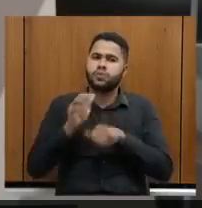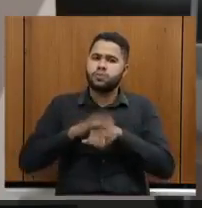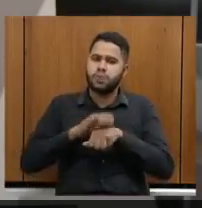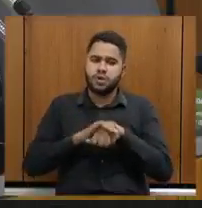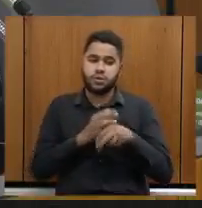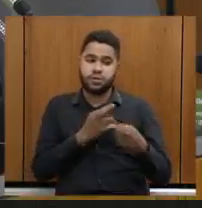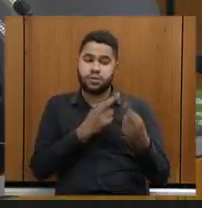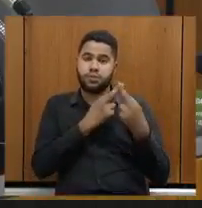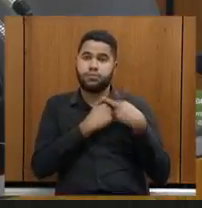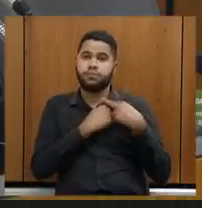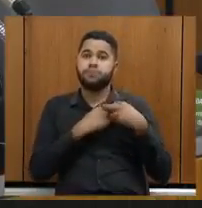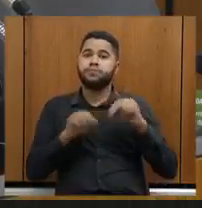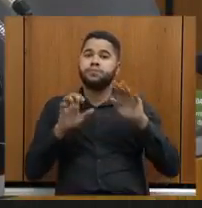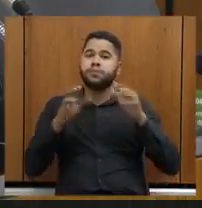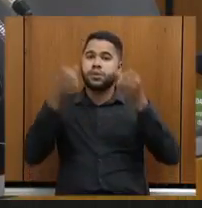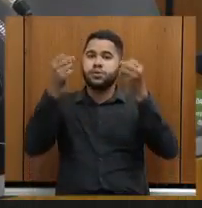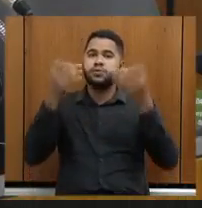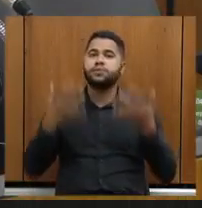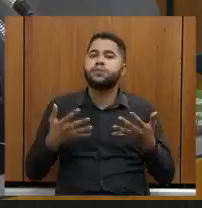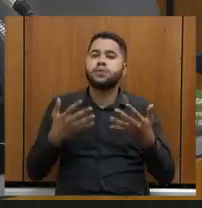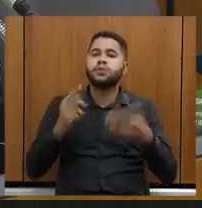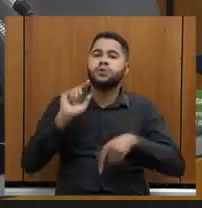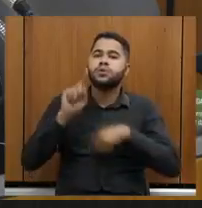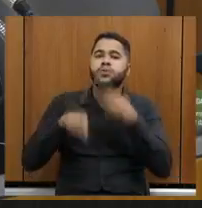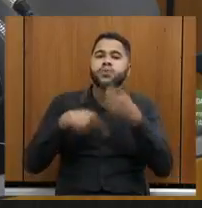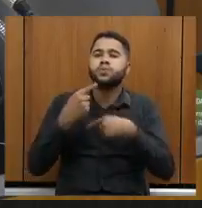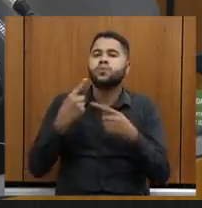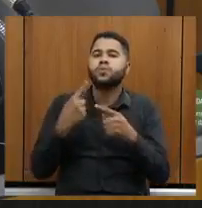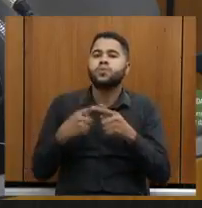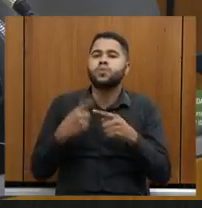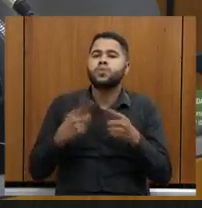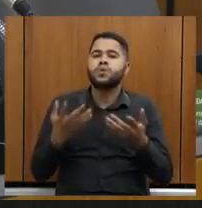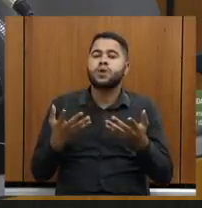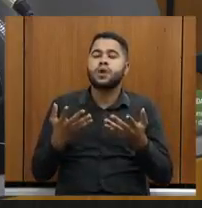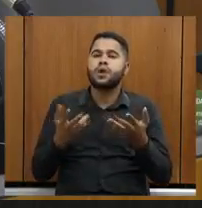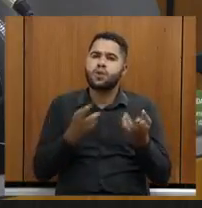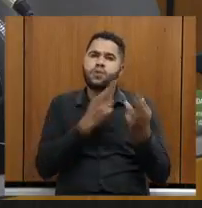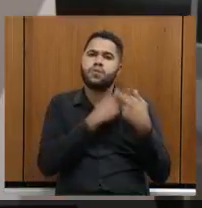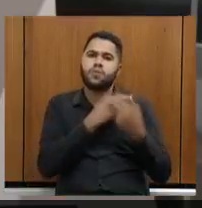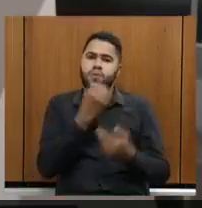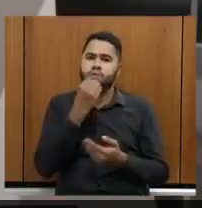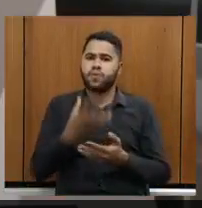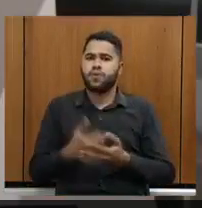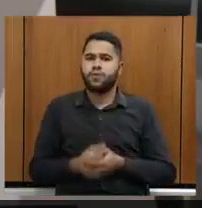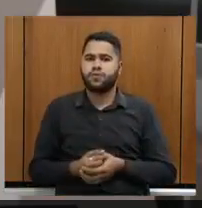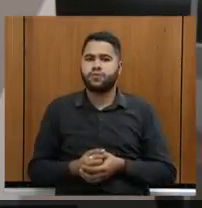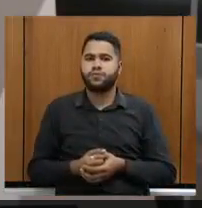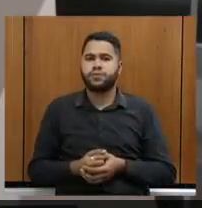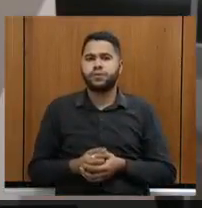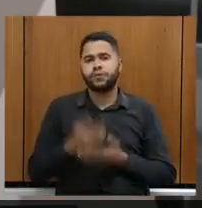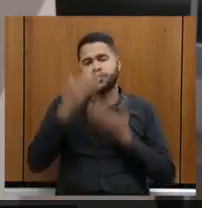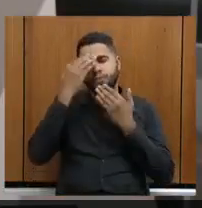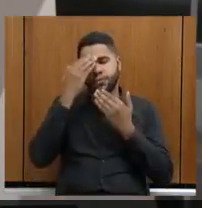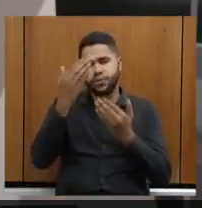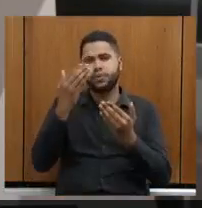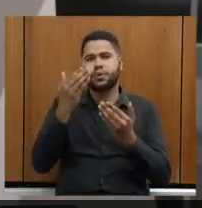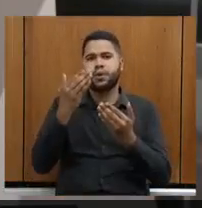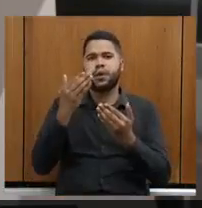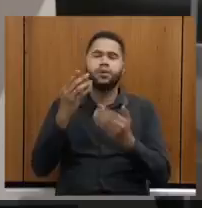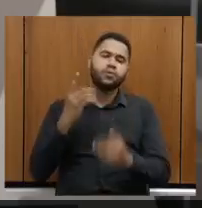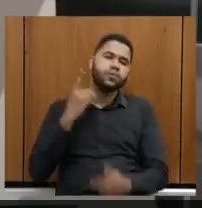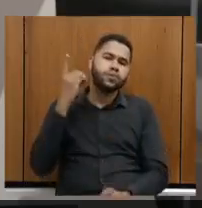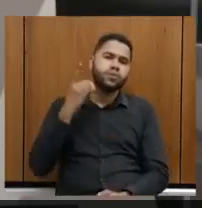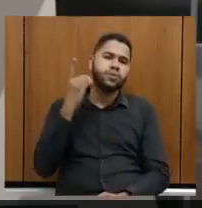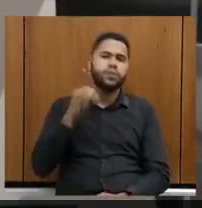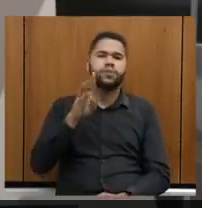responsabilidade, mas eu vou explicar depois por quê, e é por uma função muito boa. Muito obrigado, deputado Bosco, pela